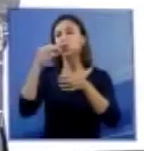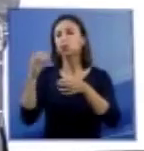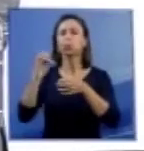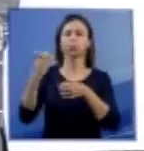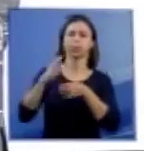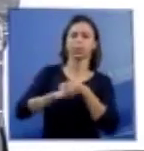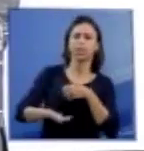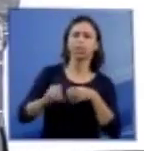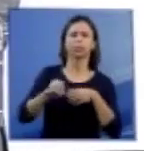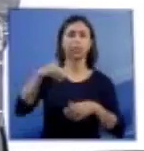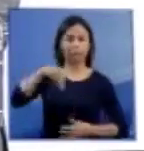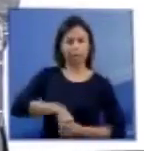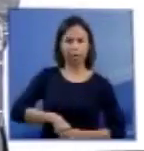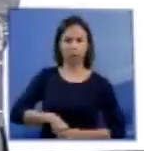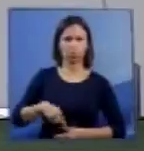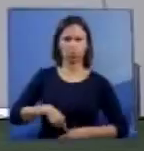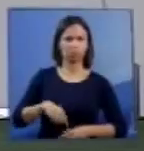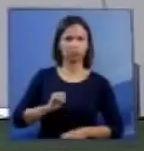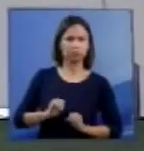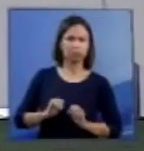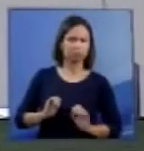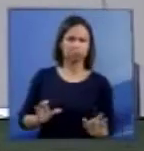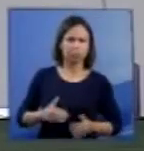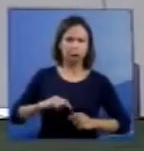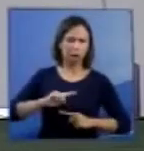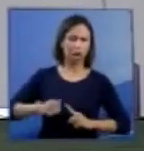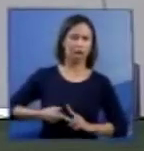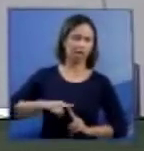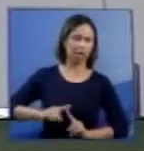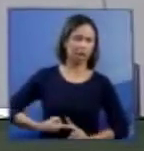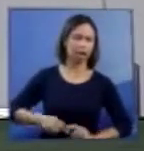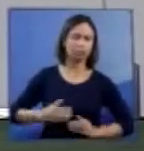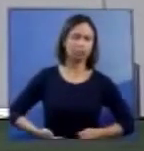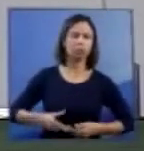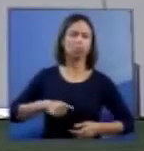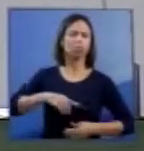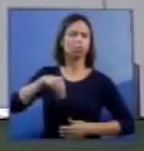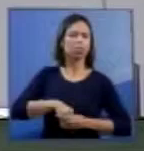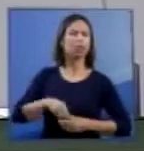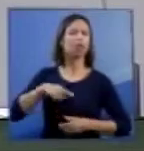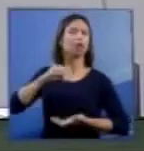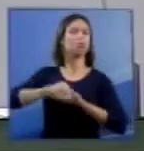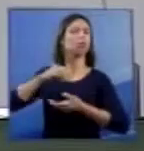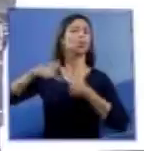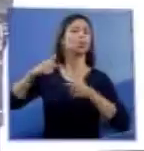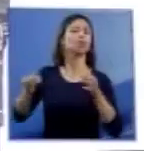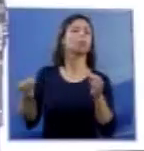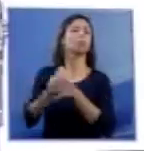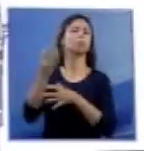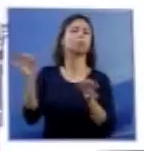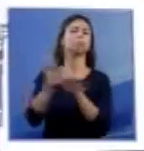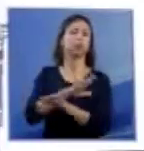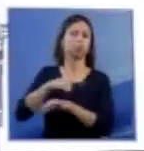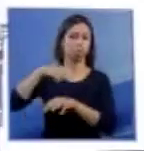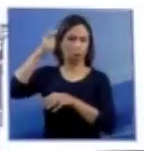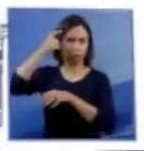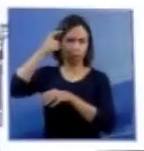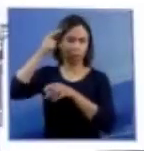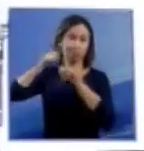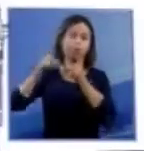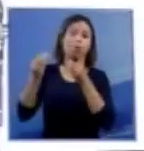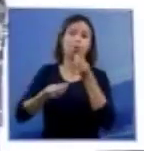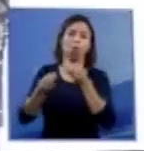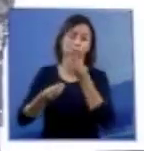jurídico quanto à interrupção da gravidez no caso de feto anencefalo. É porque, excelência, os conceitos são